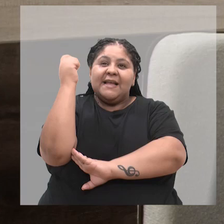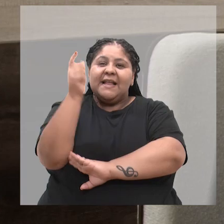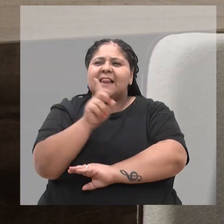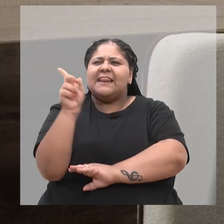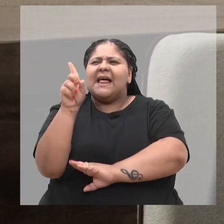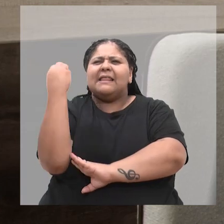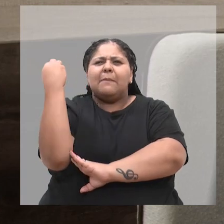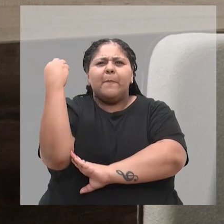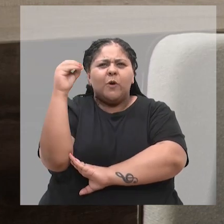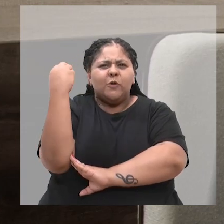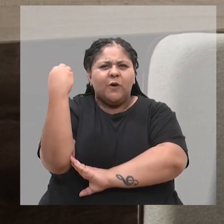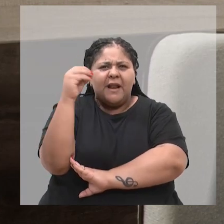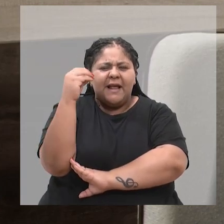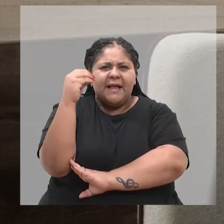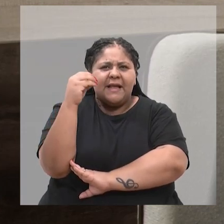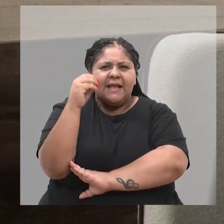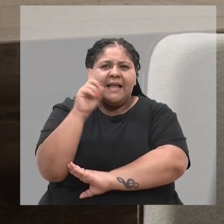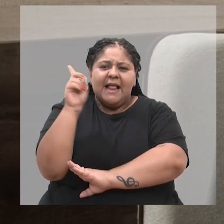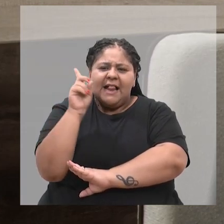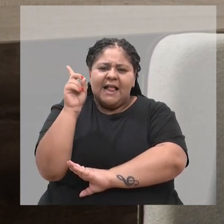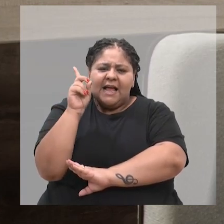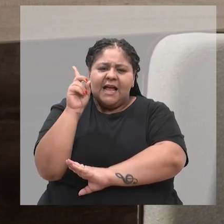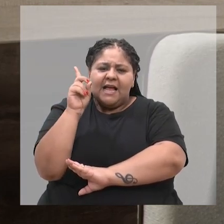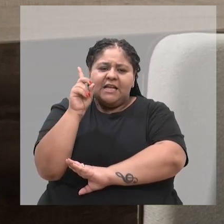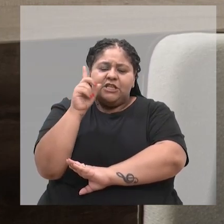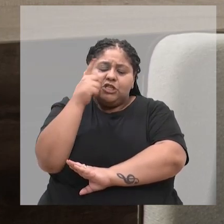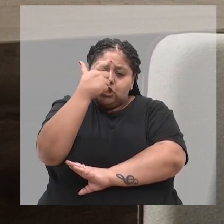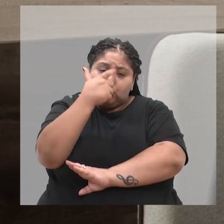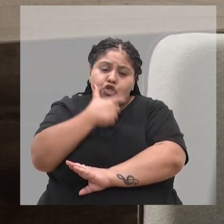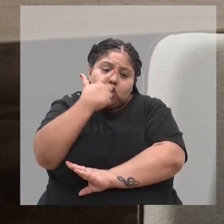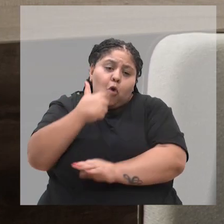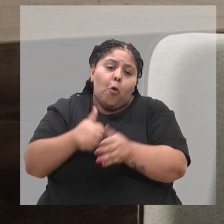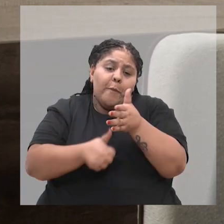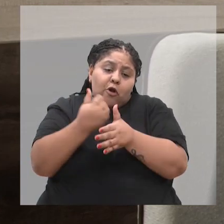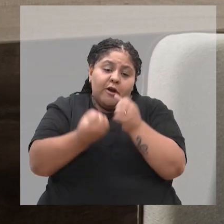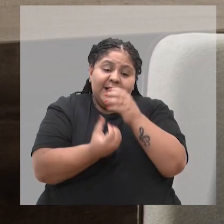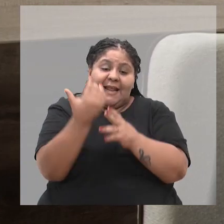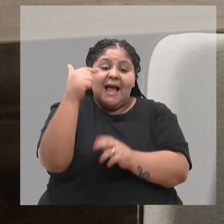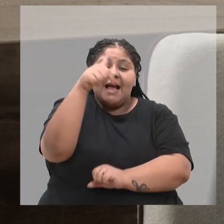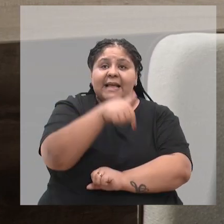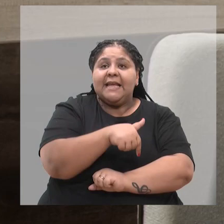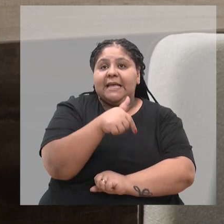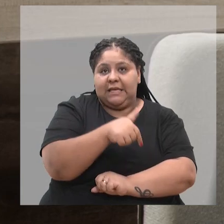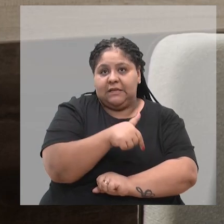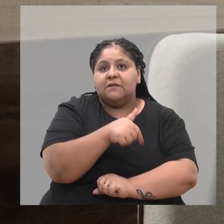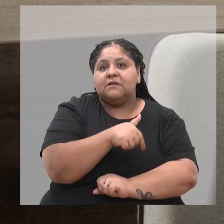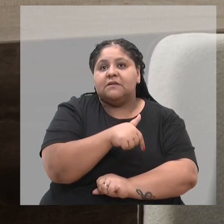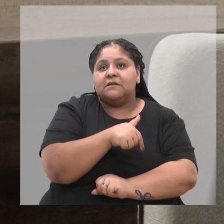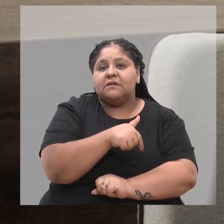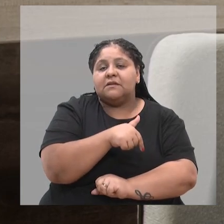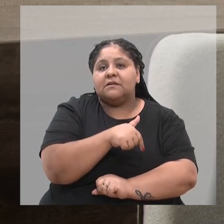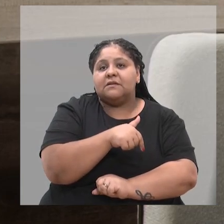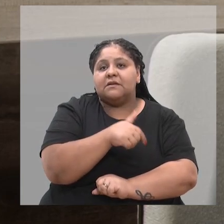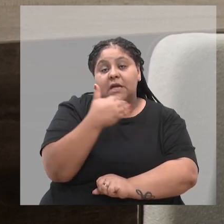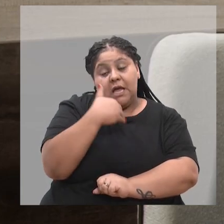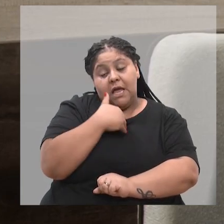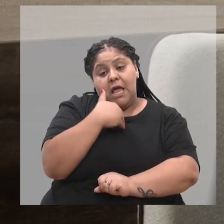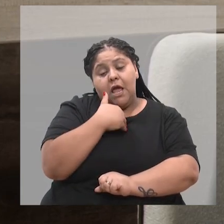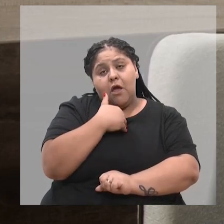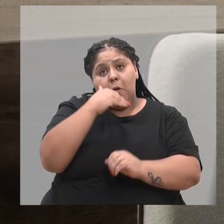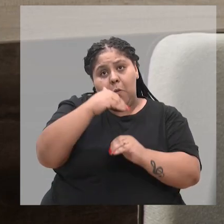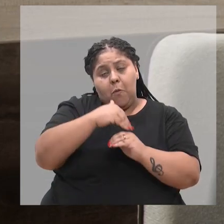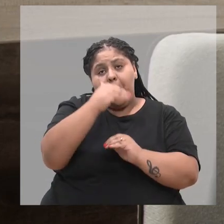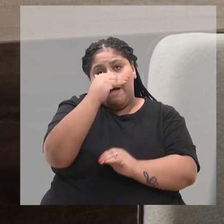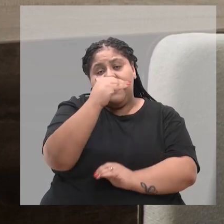era de Porto Alegre. E ali, com o tempo, a gente achou melhor criar uma nossa aqui, porque aí nós criamos eu e